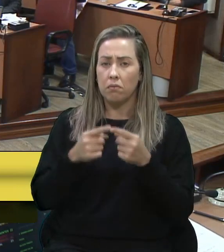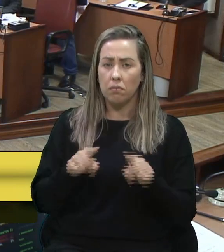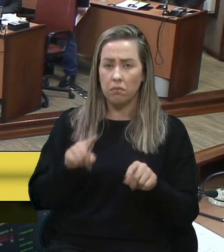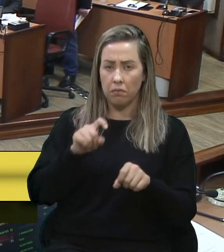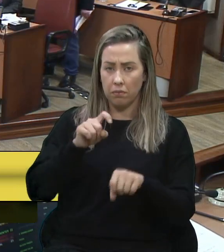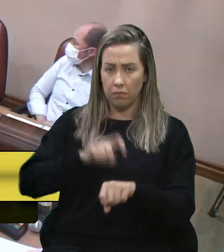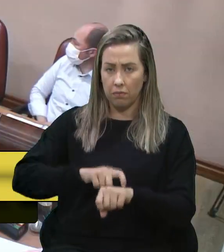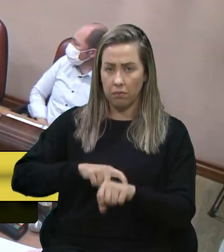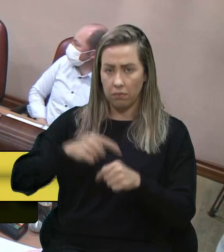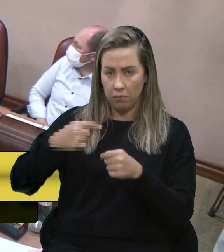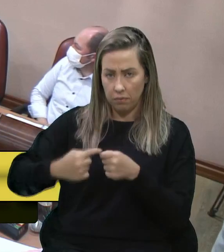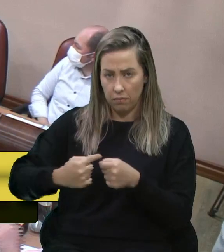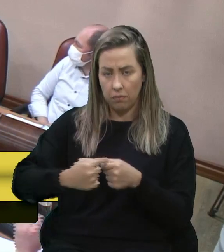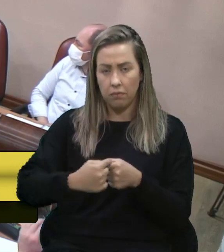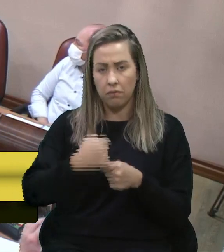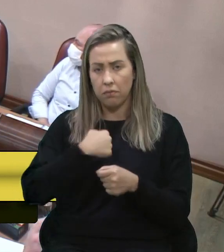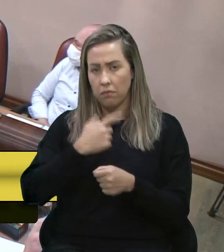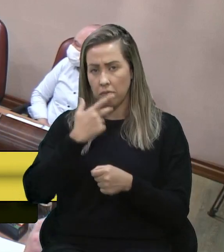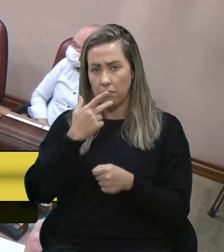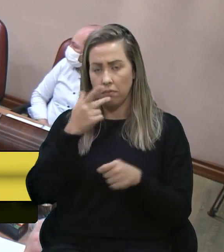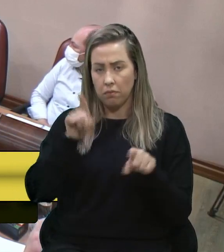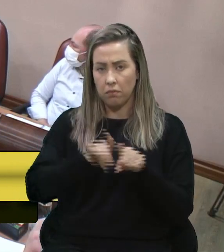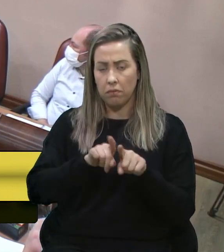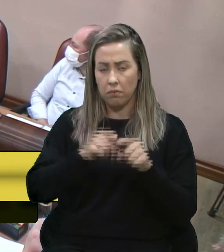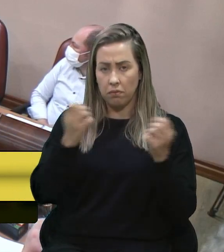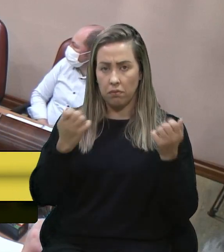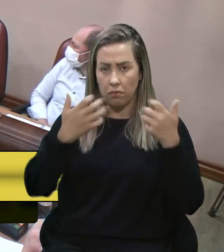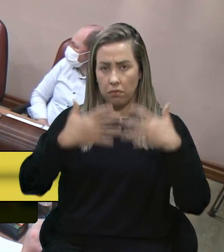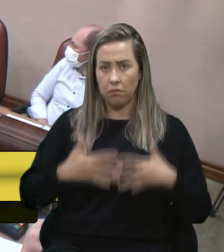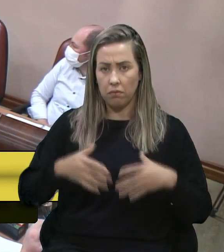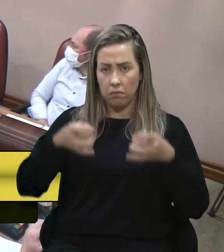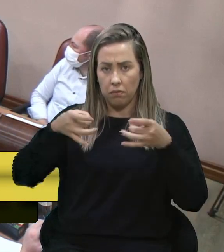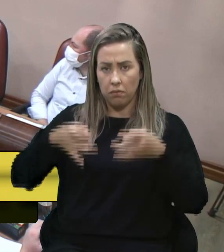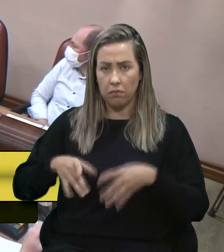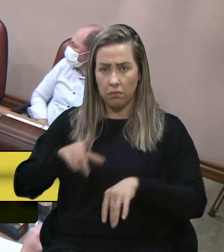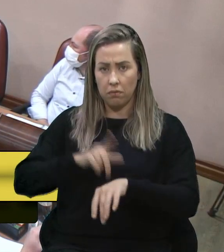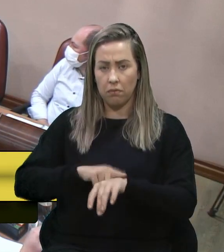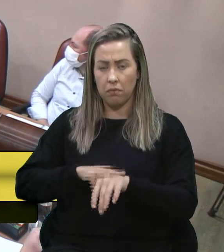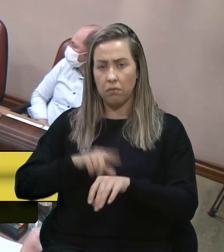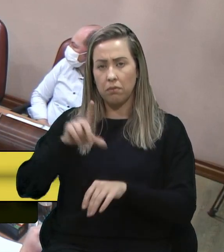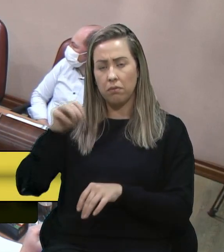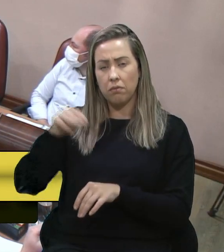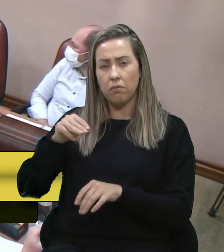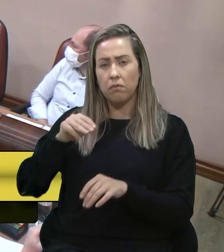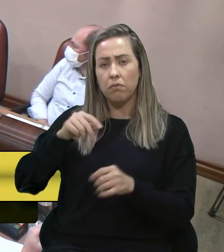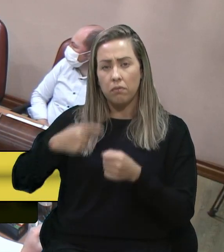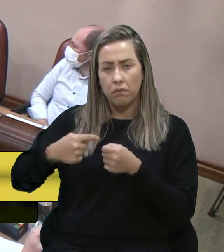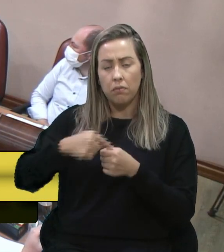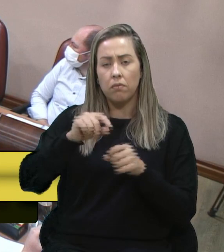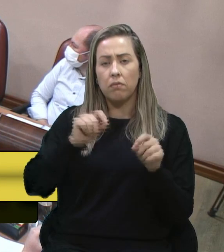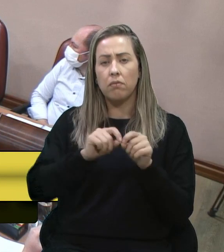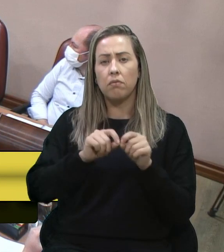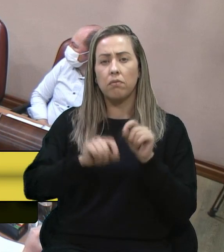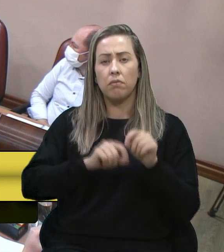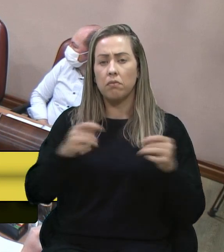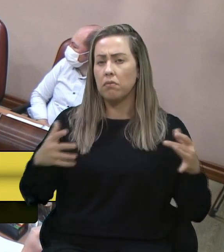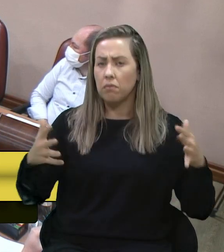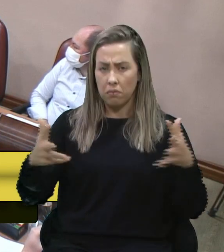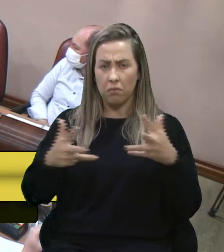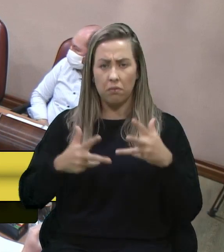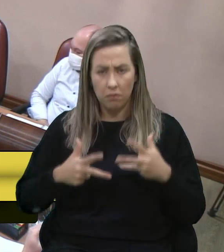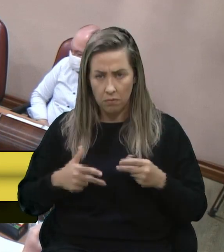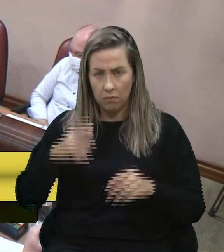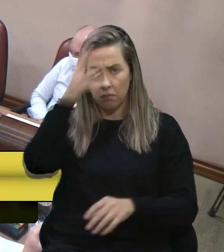município, e eu vou falar em seguida também, se sobrar tempo no grande expediente, o município está fazendo algo fantástico,